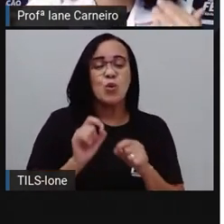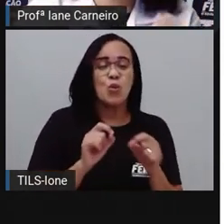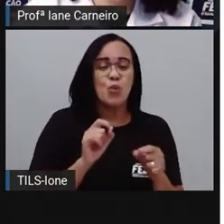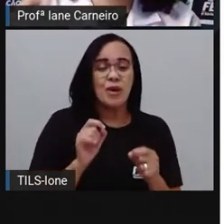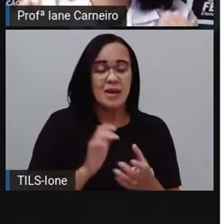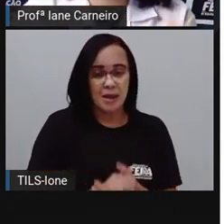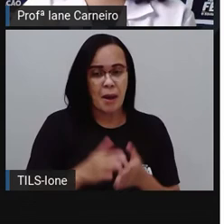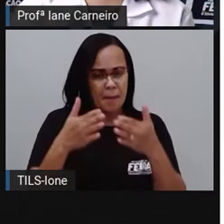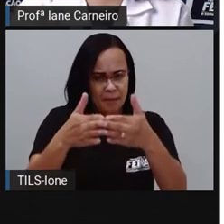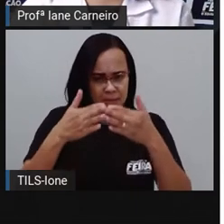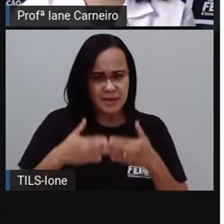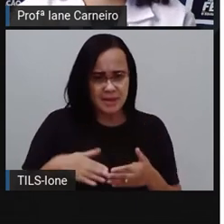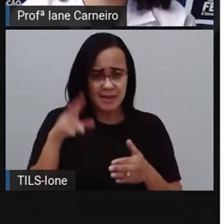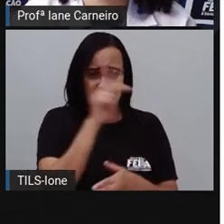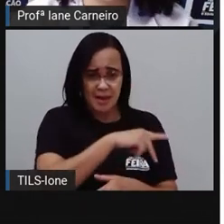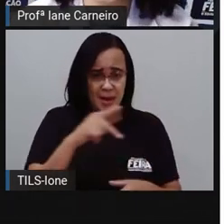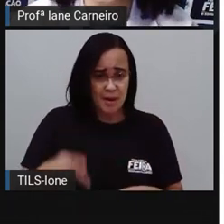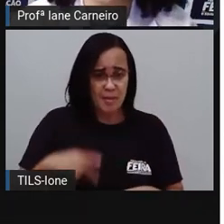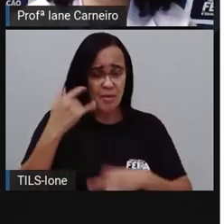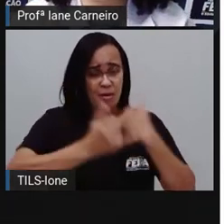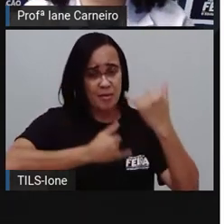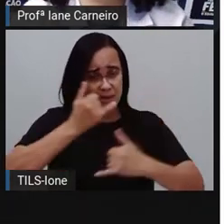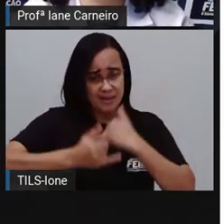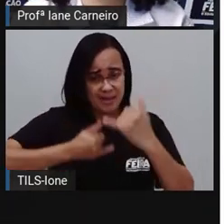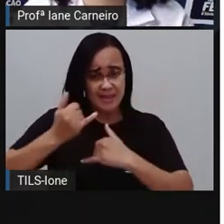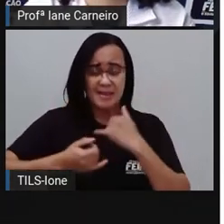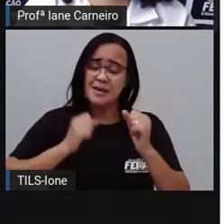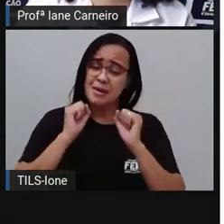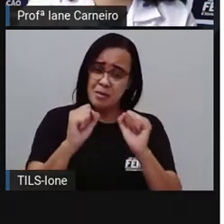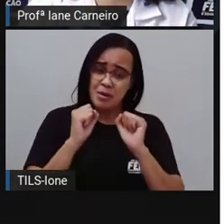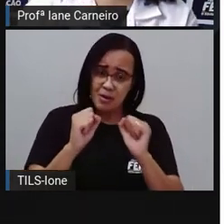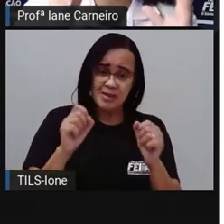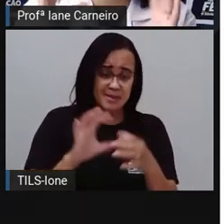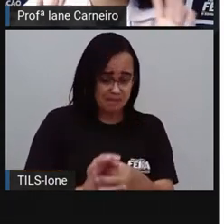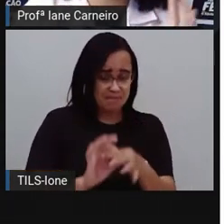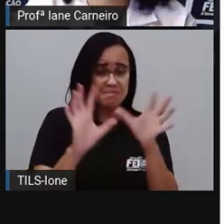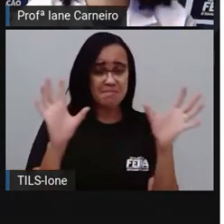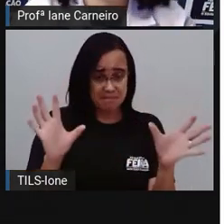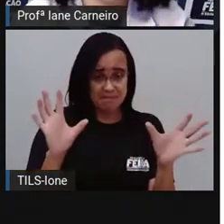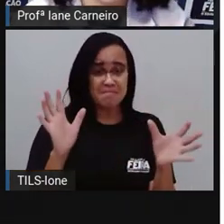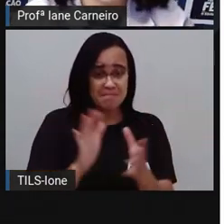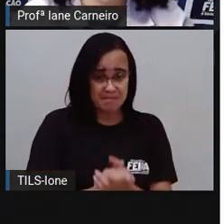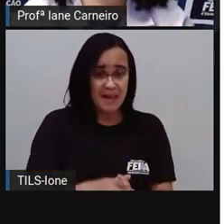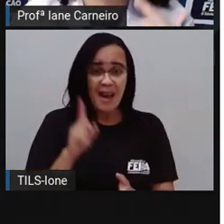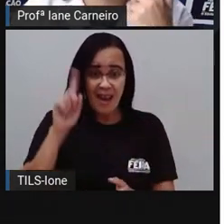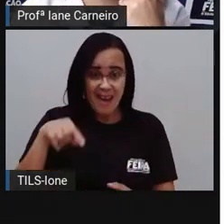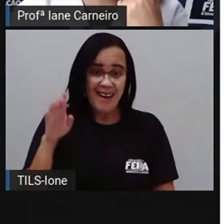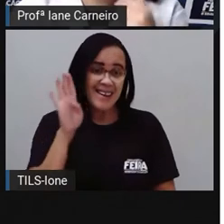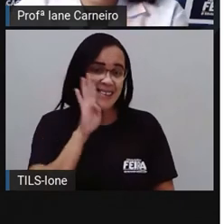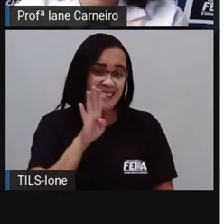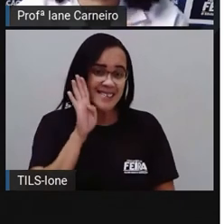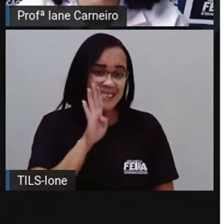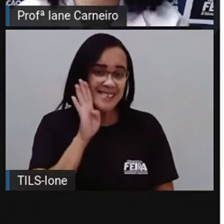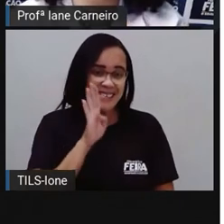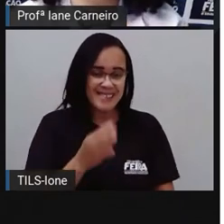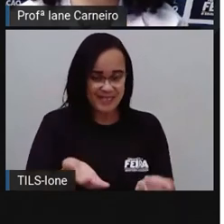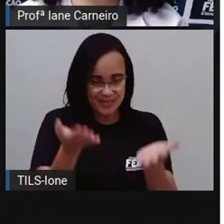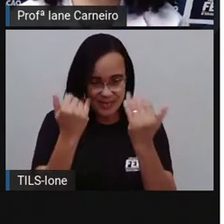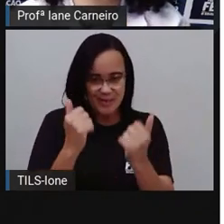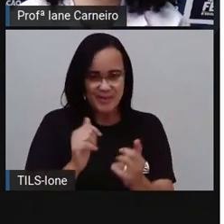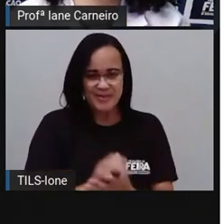pedir que ela faça aí com vocês, com a turma de vocês, tá bom? E aí faça essa brincadeira que é bem interessante. Então, vamos lá, ó.